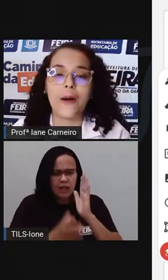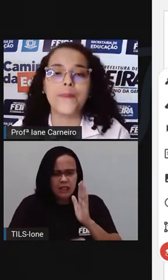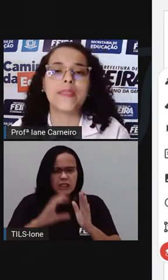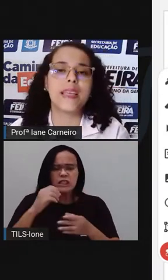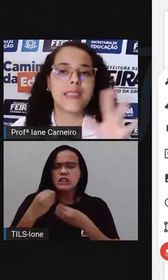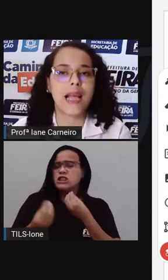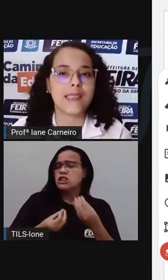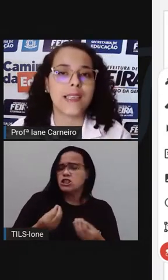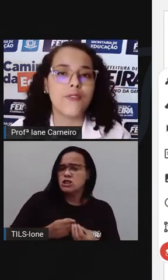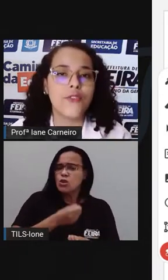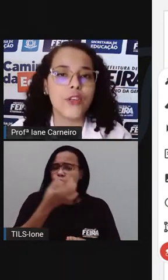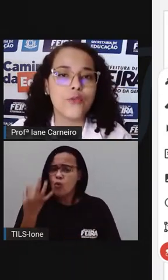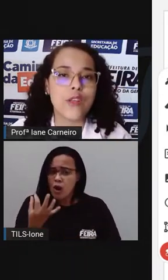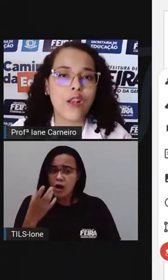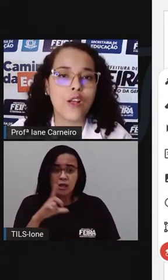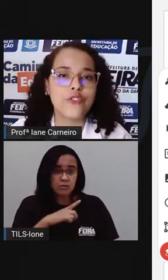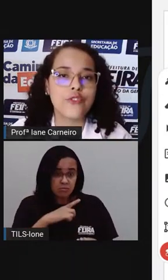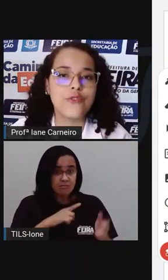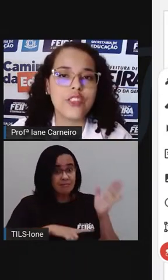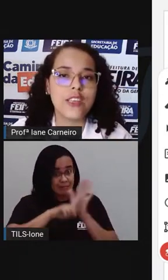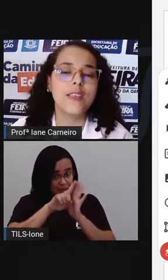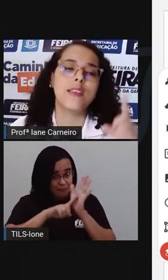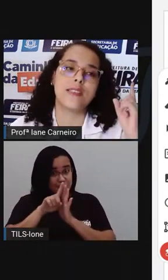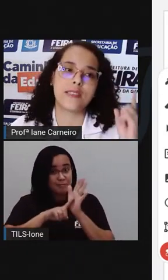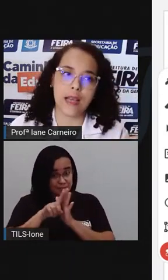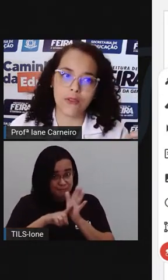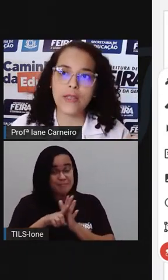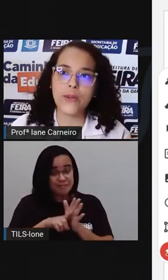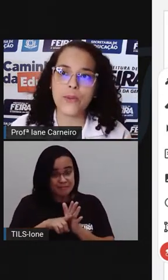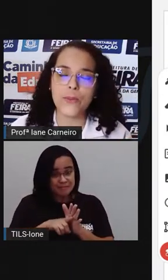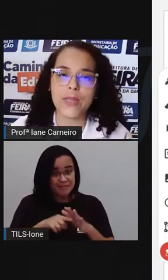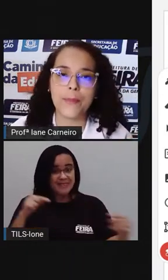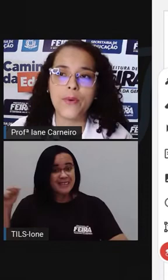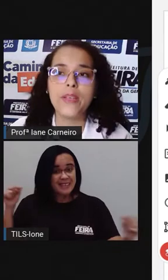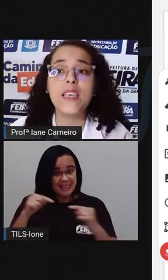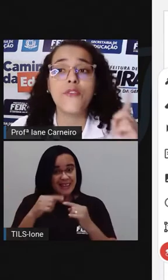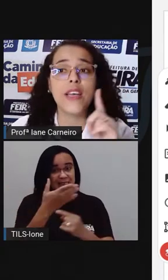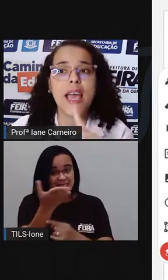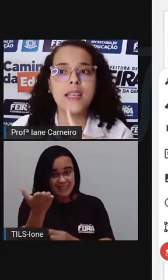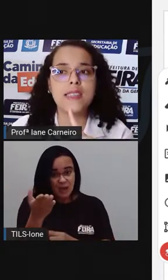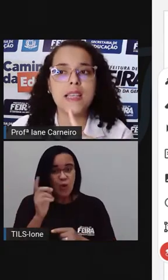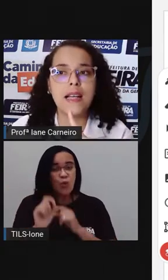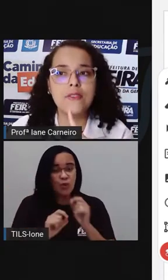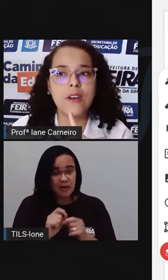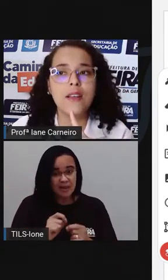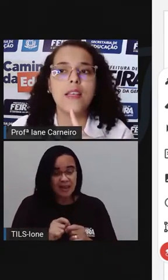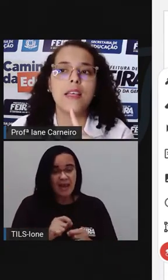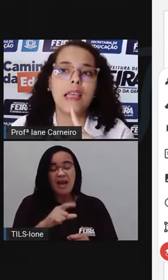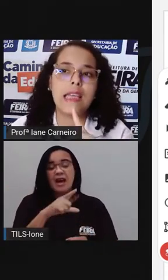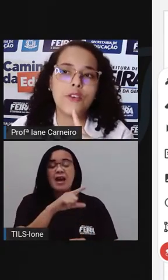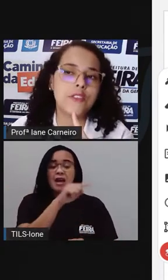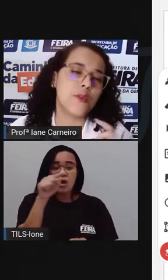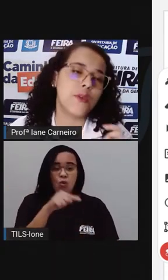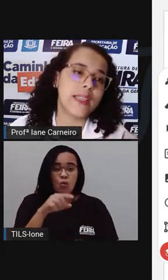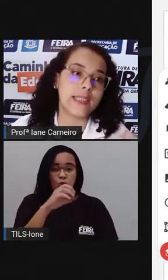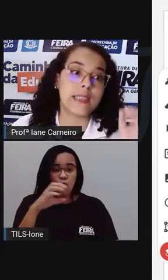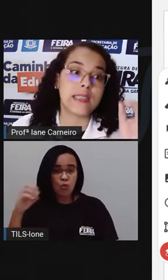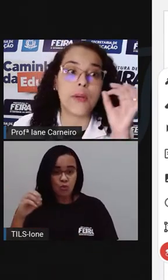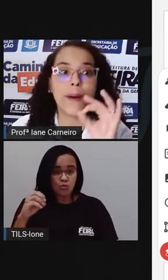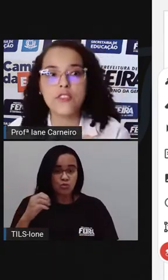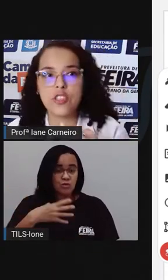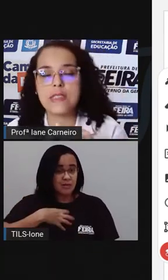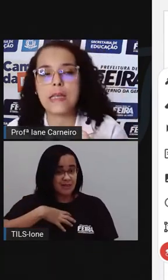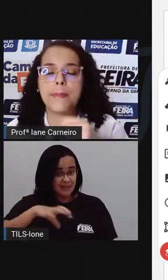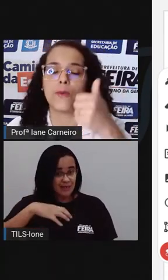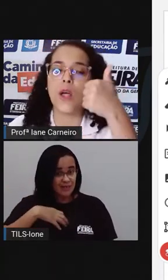De um local. Nesse caso aqui foi o zoológico de Salvador, tá bom? E foi realizado, ó, em 2013. Então